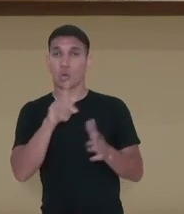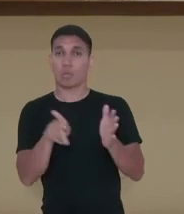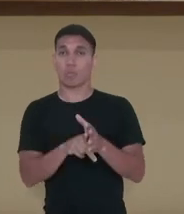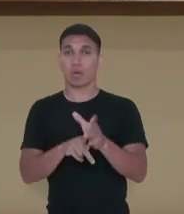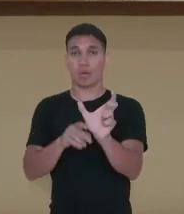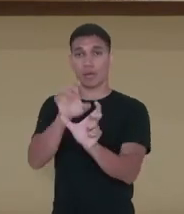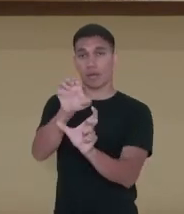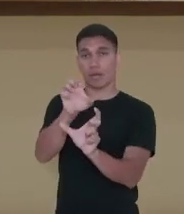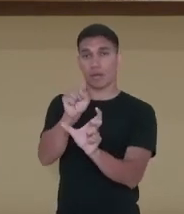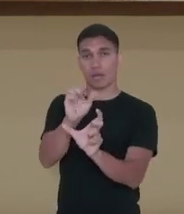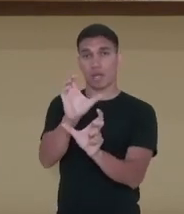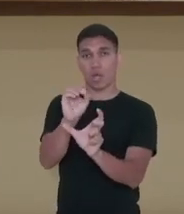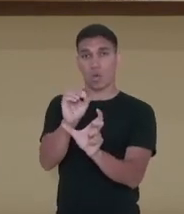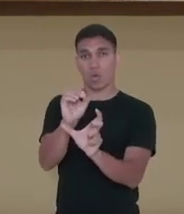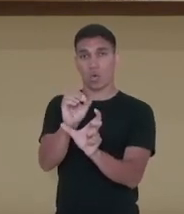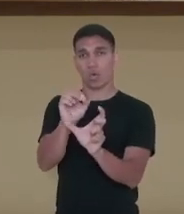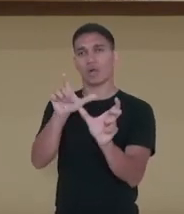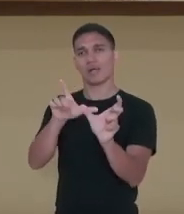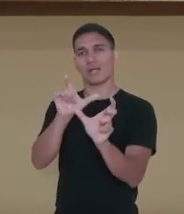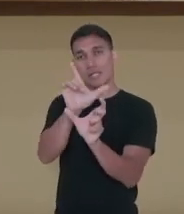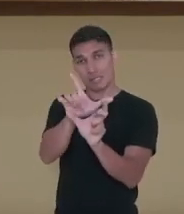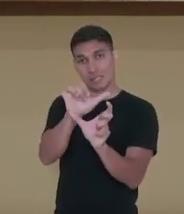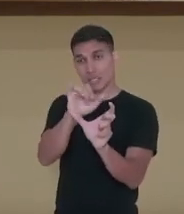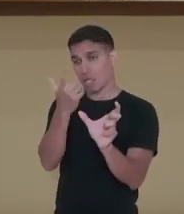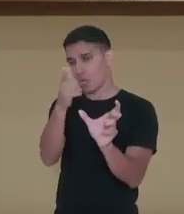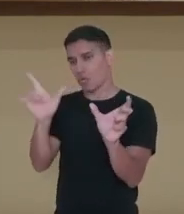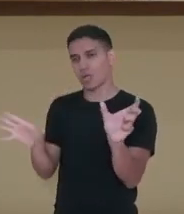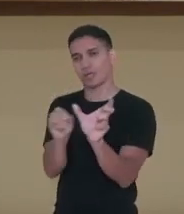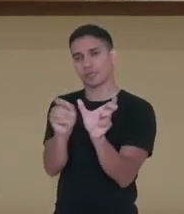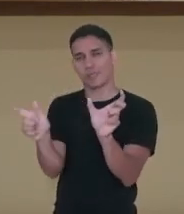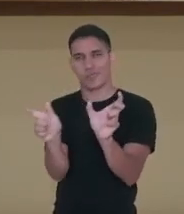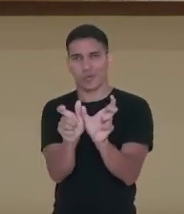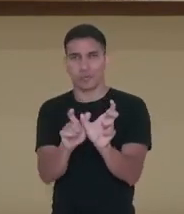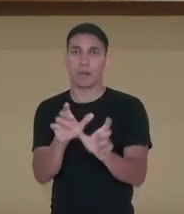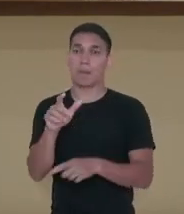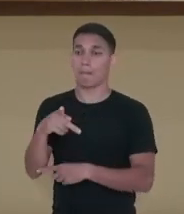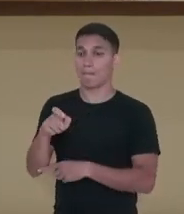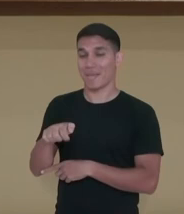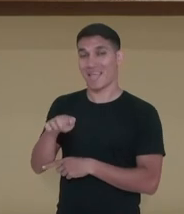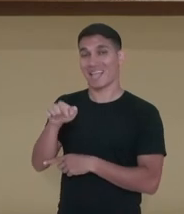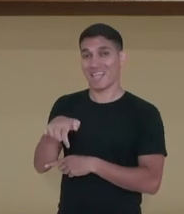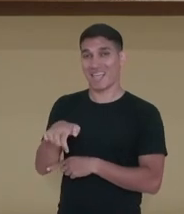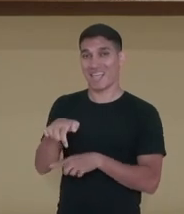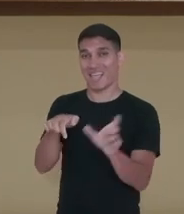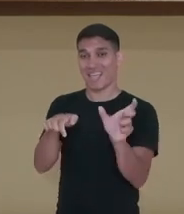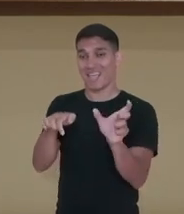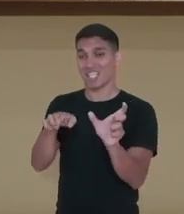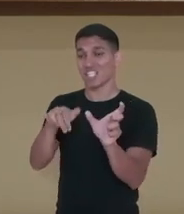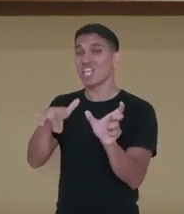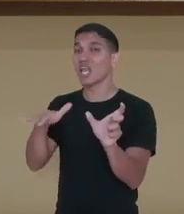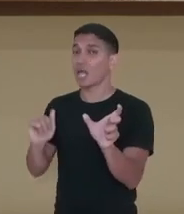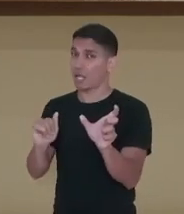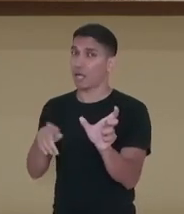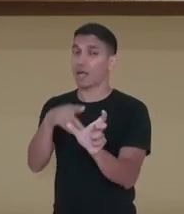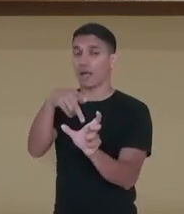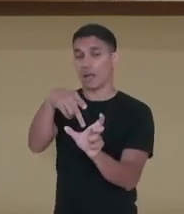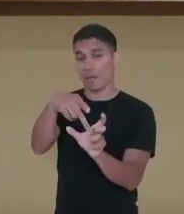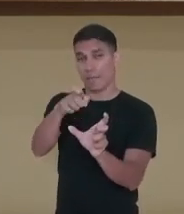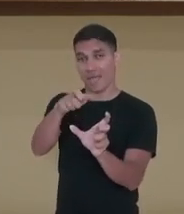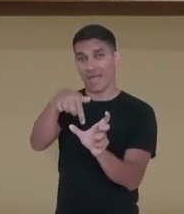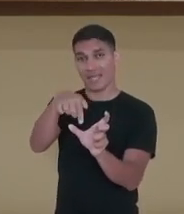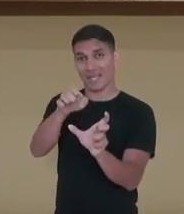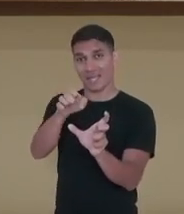até o LH e depois é um outro morfema. Pequeno, posso dizer pequenina. Então vai até o N.